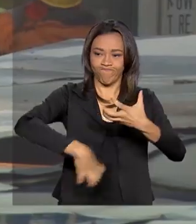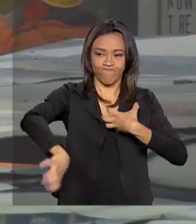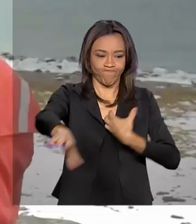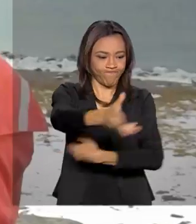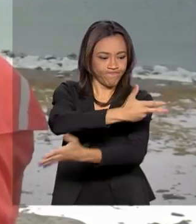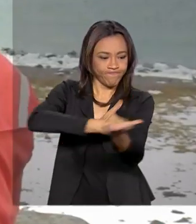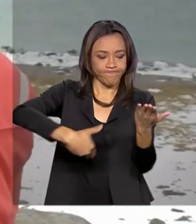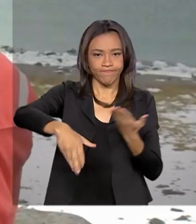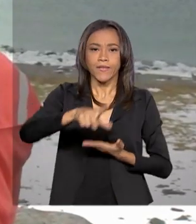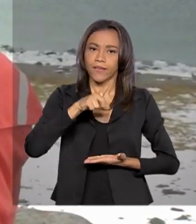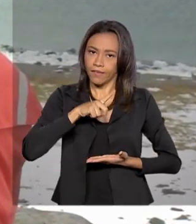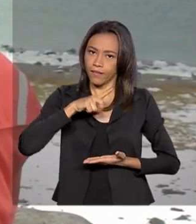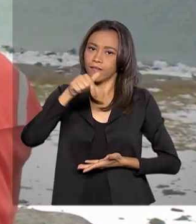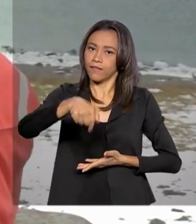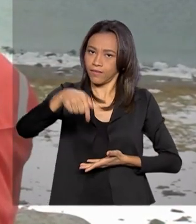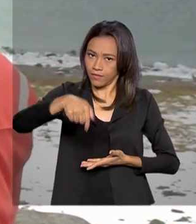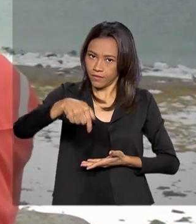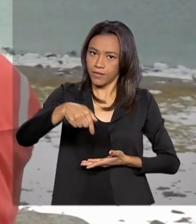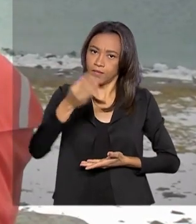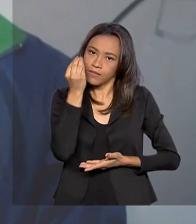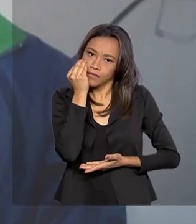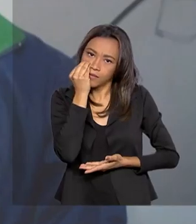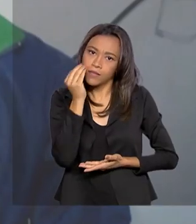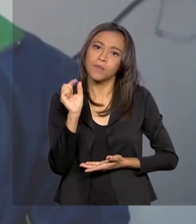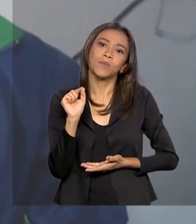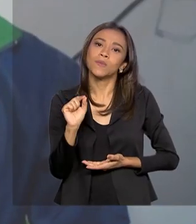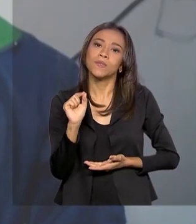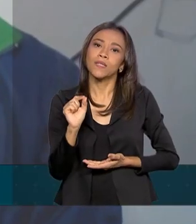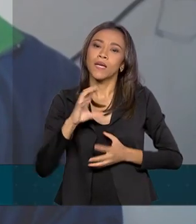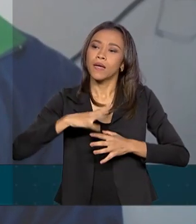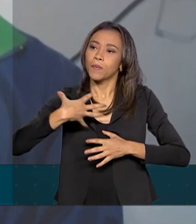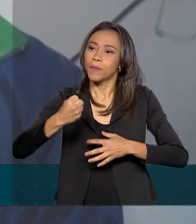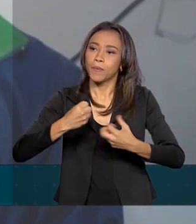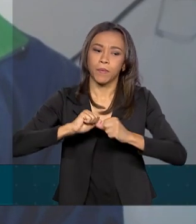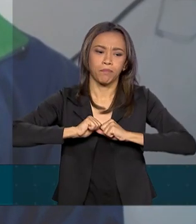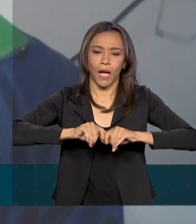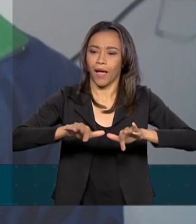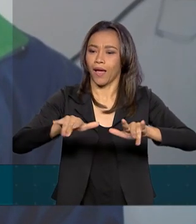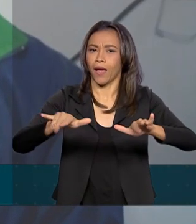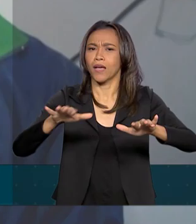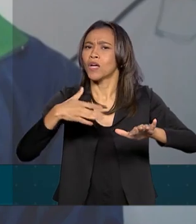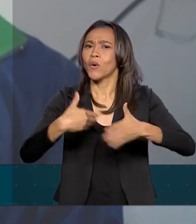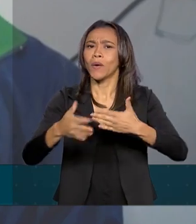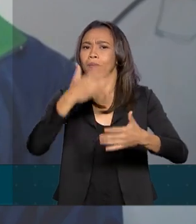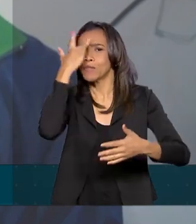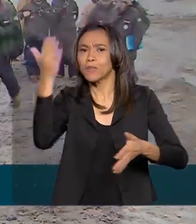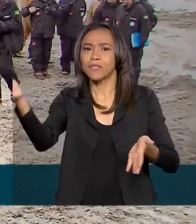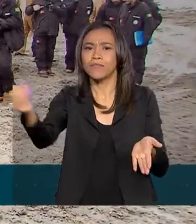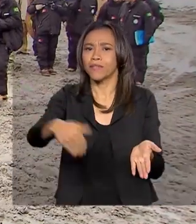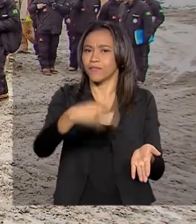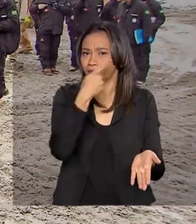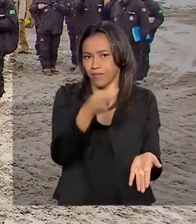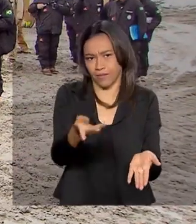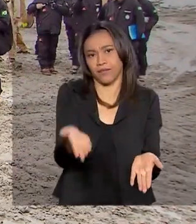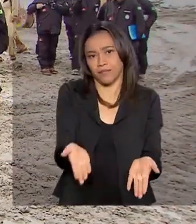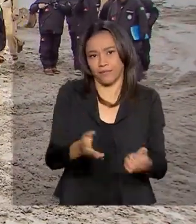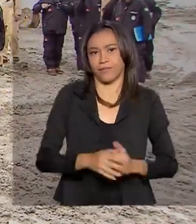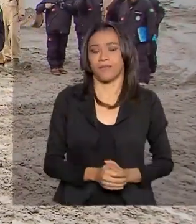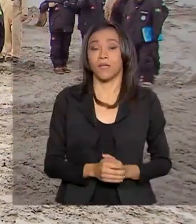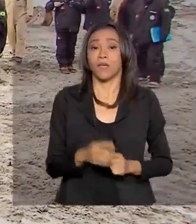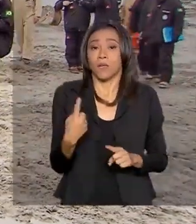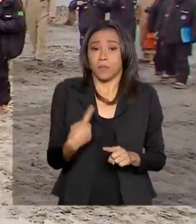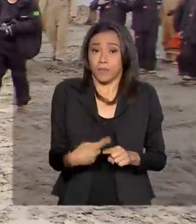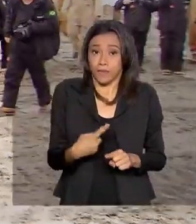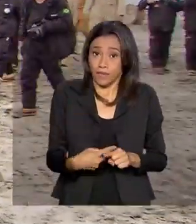e que nós tentamos replicar em todas as pessoas que aqui nos visitam, porque